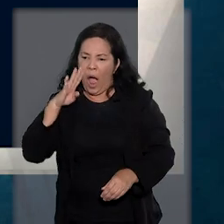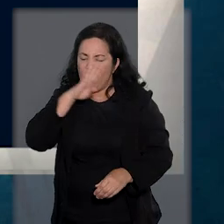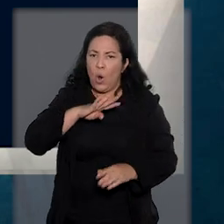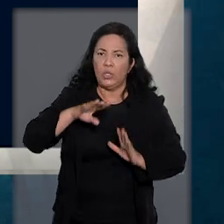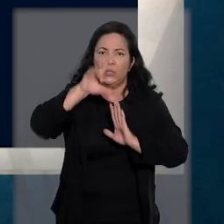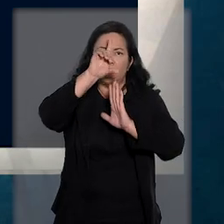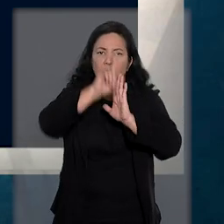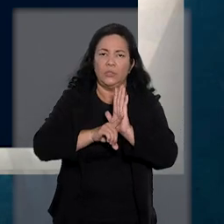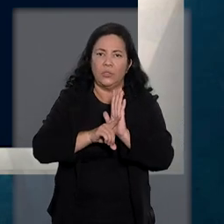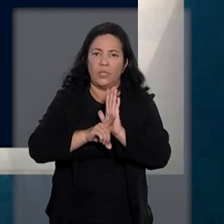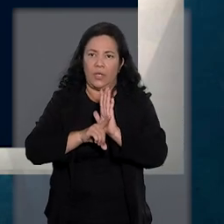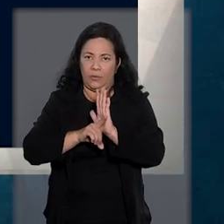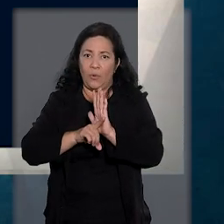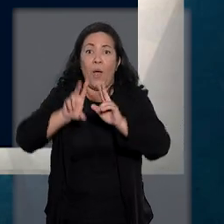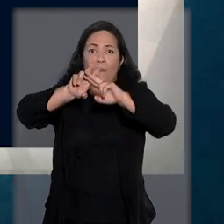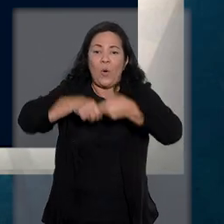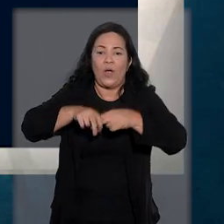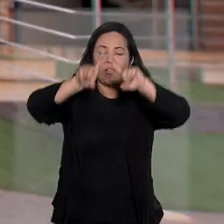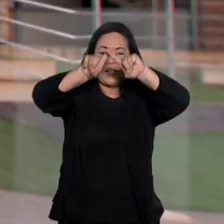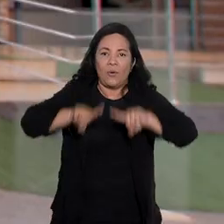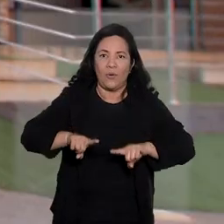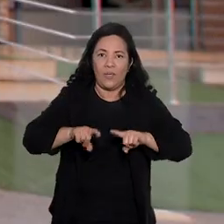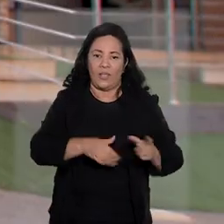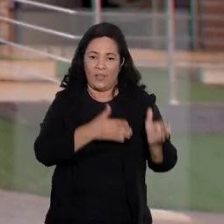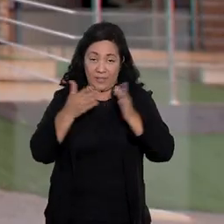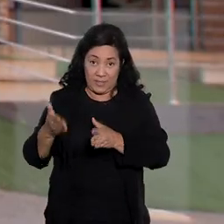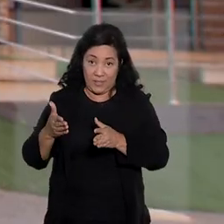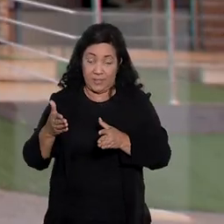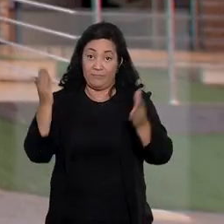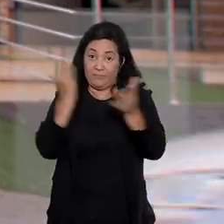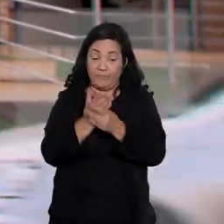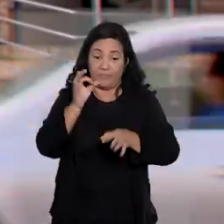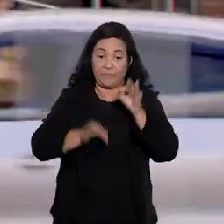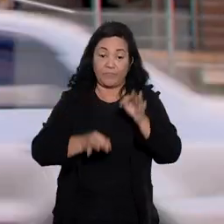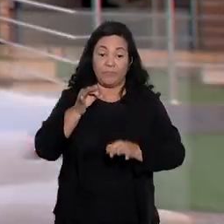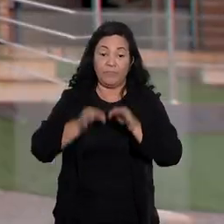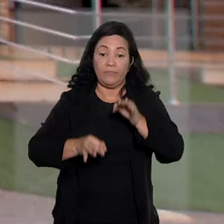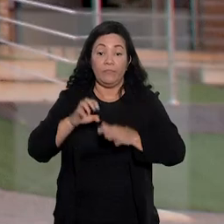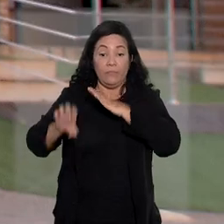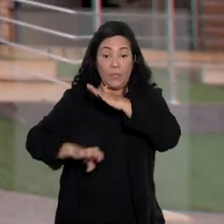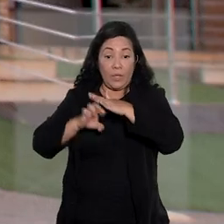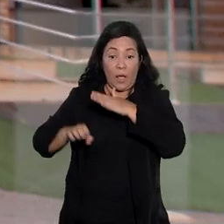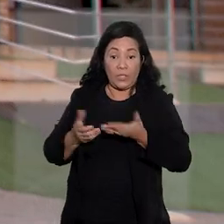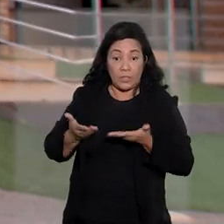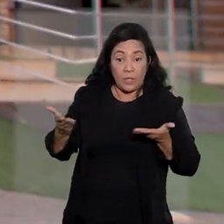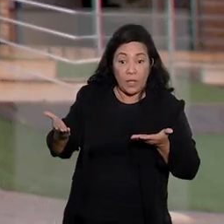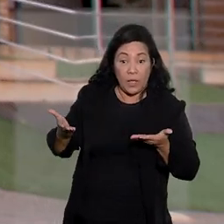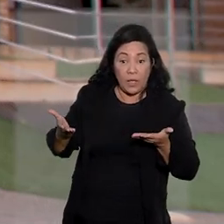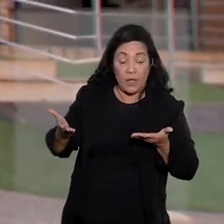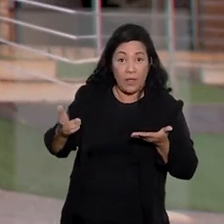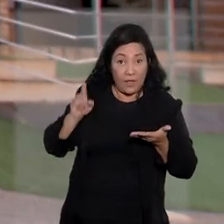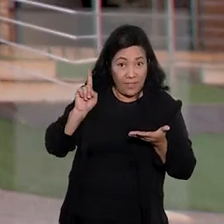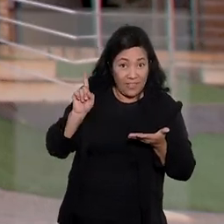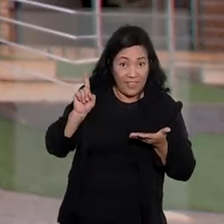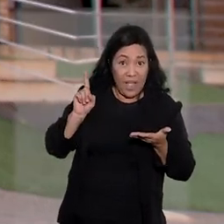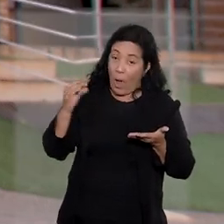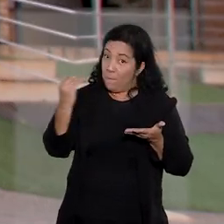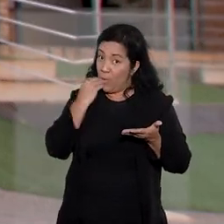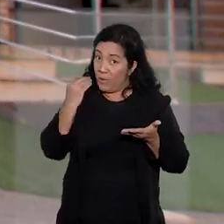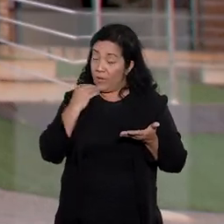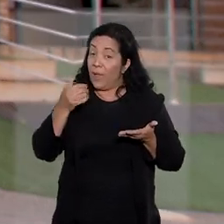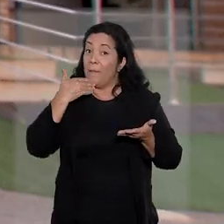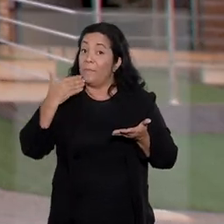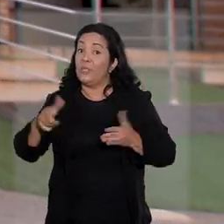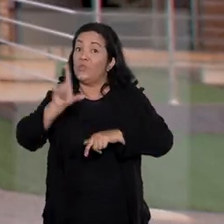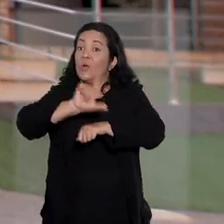de ação com finalidade anticoncorrencial. Na origem do caso julgado, a BK Brasil, dona da marca Burger King, entrou com a ação para